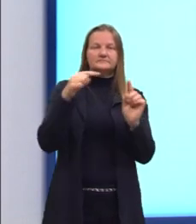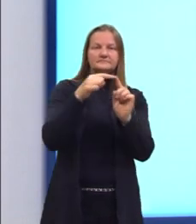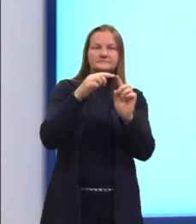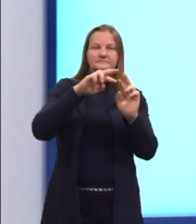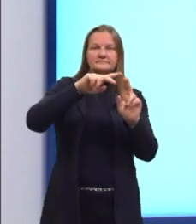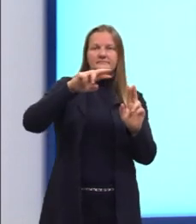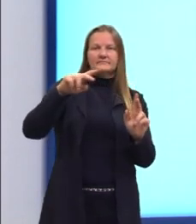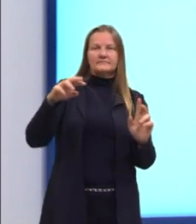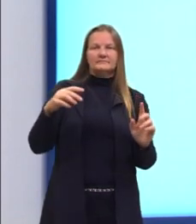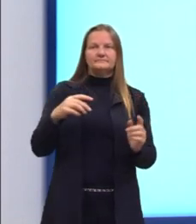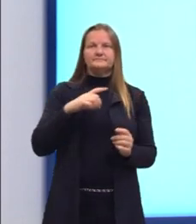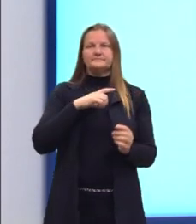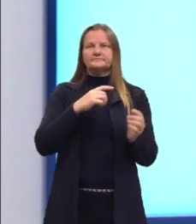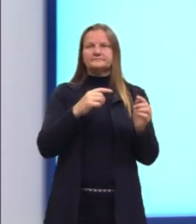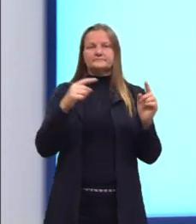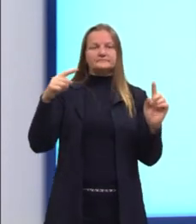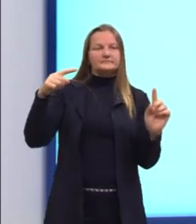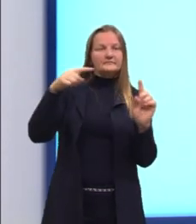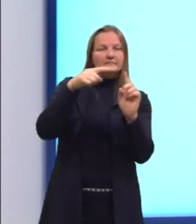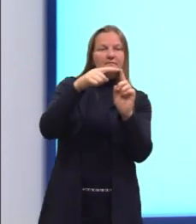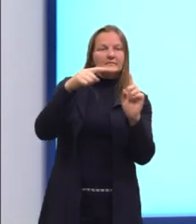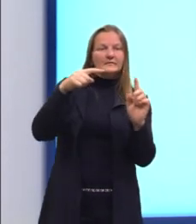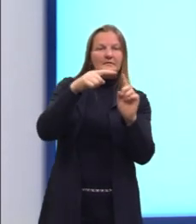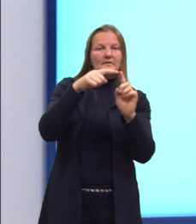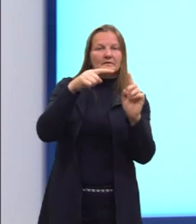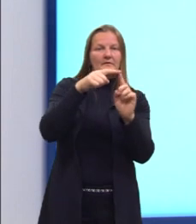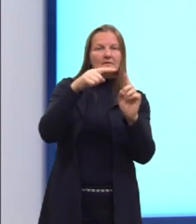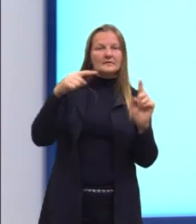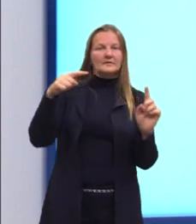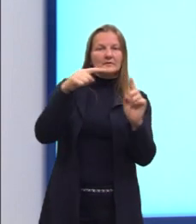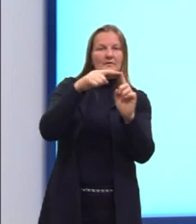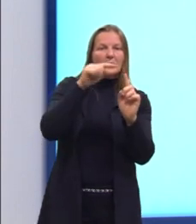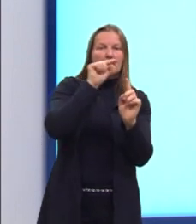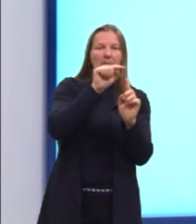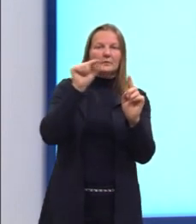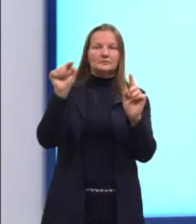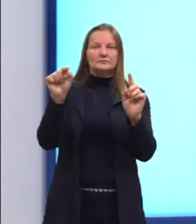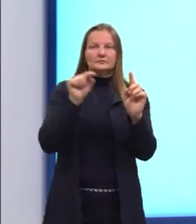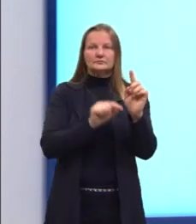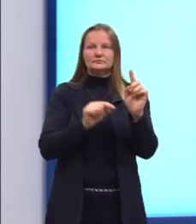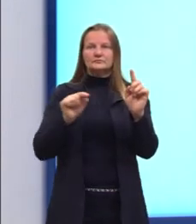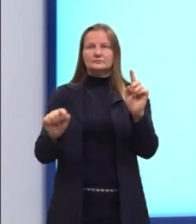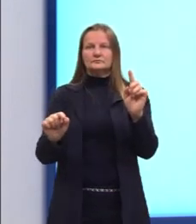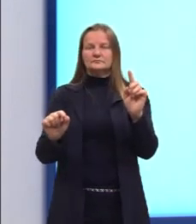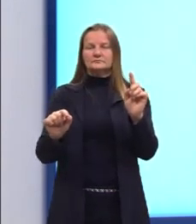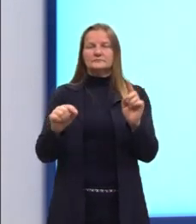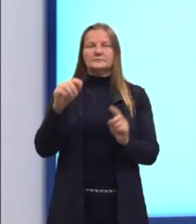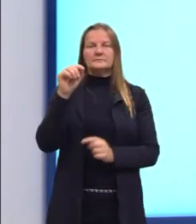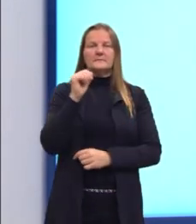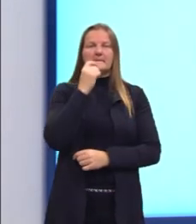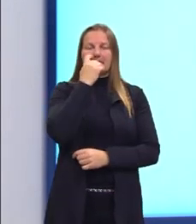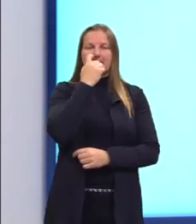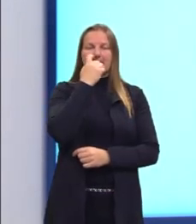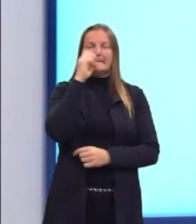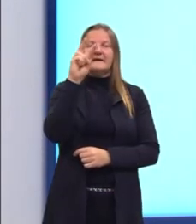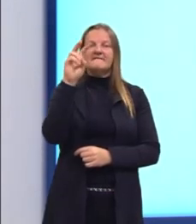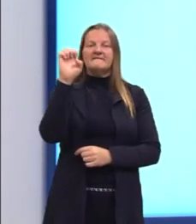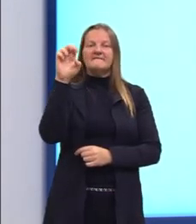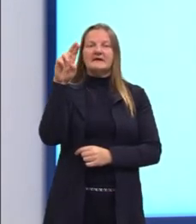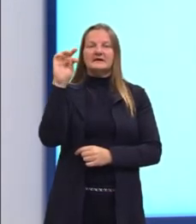prisma. Então, o vértice, os pontinhos que ligam ali as arestas, que são